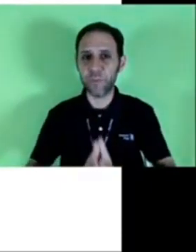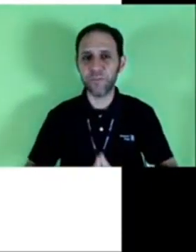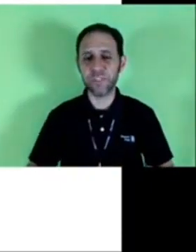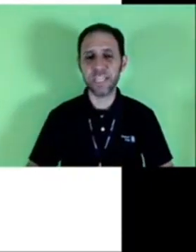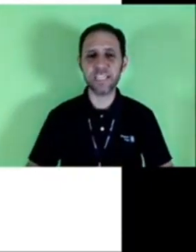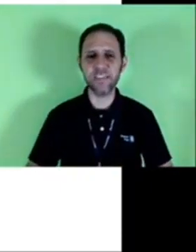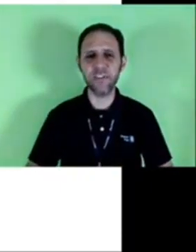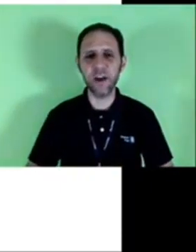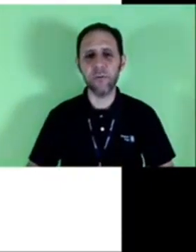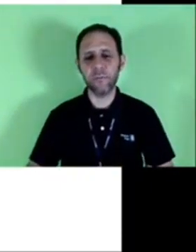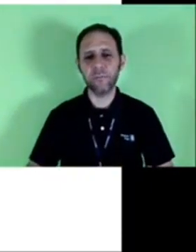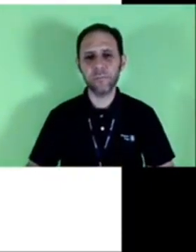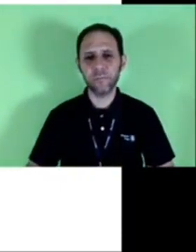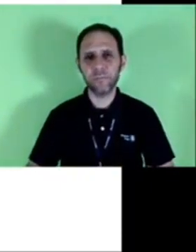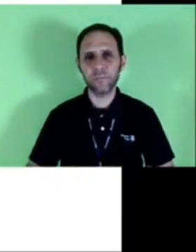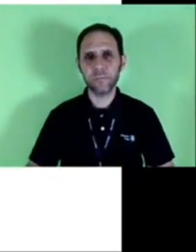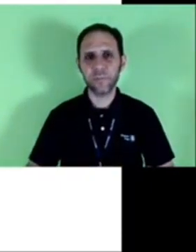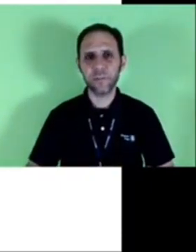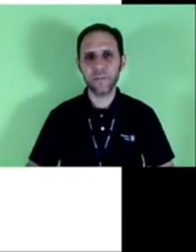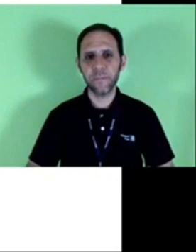atestado para você sim ou não